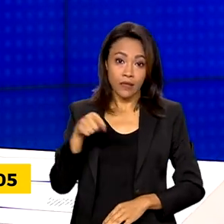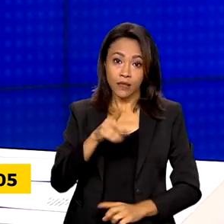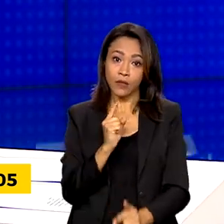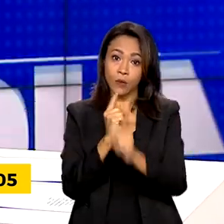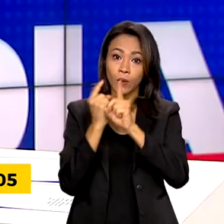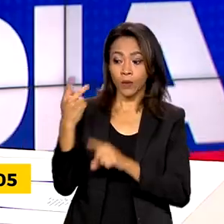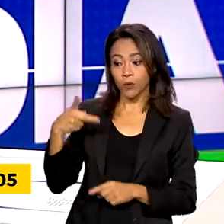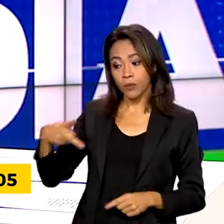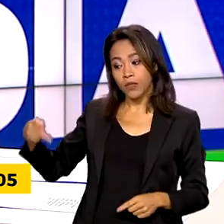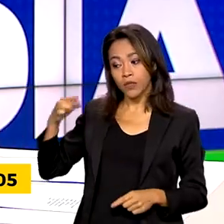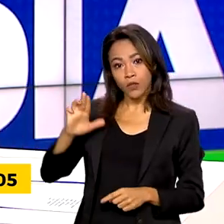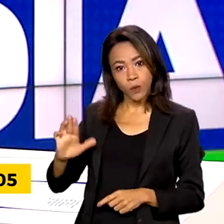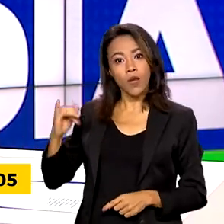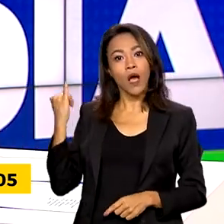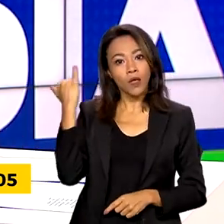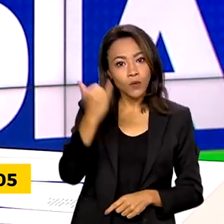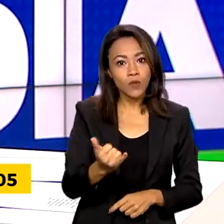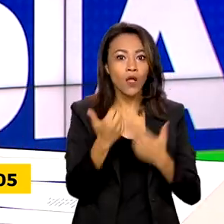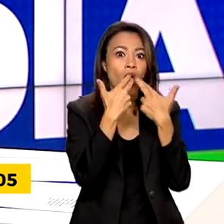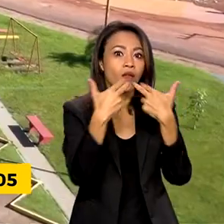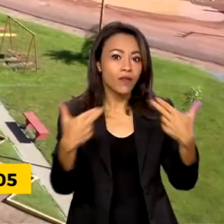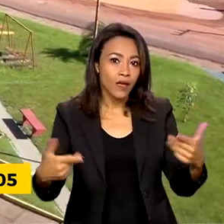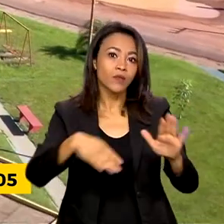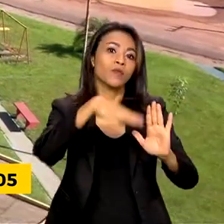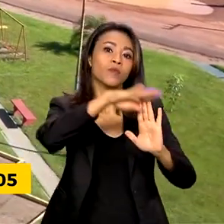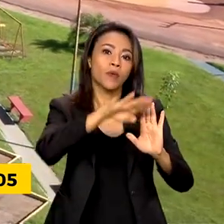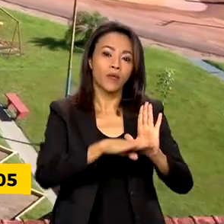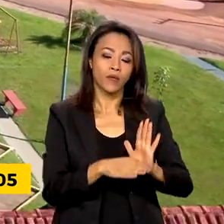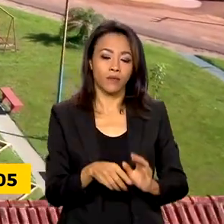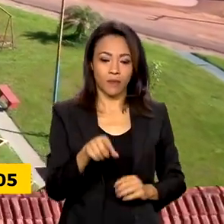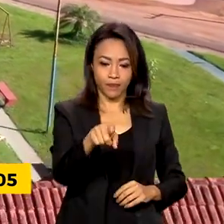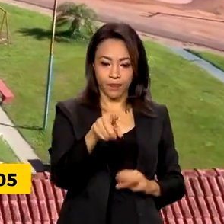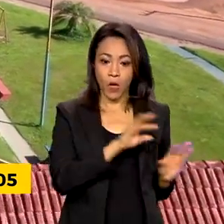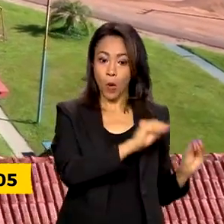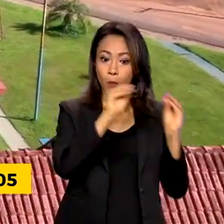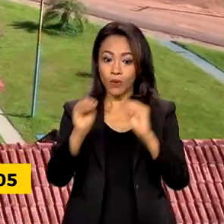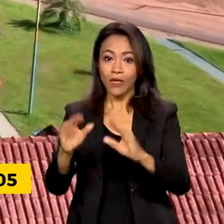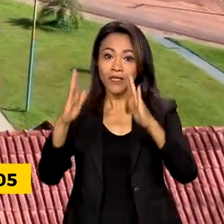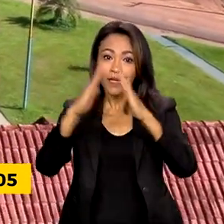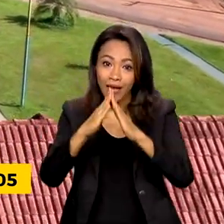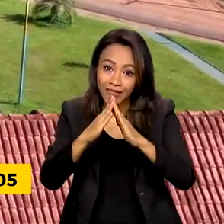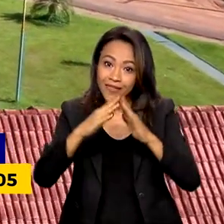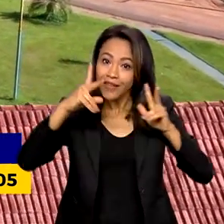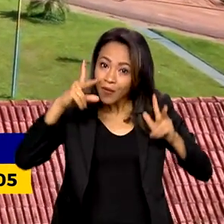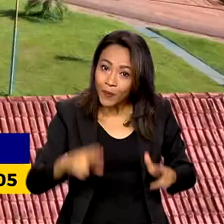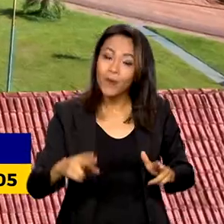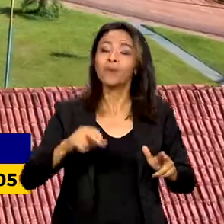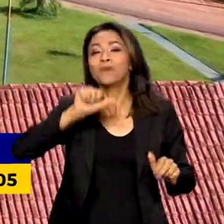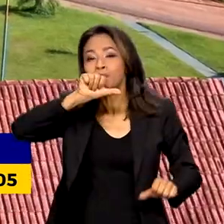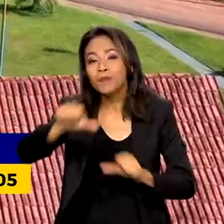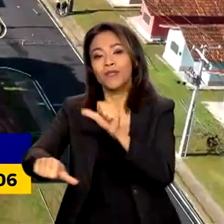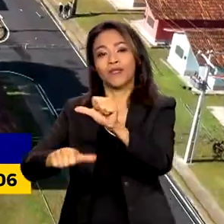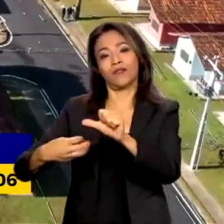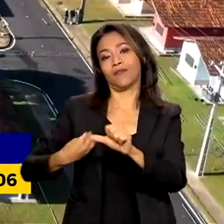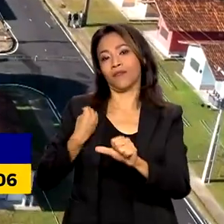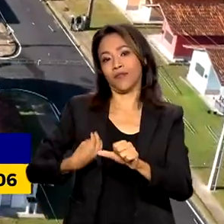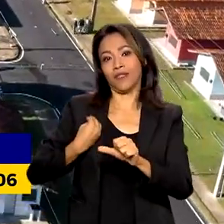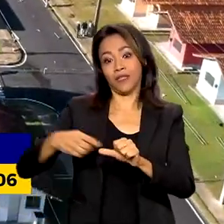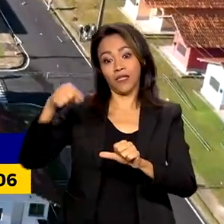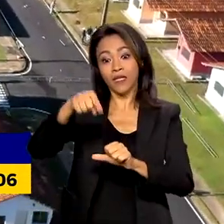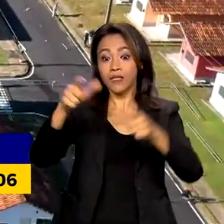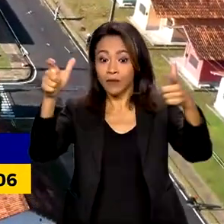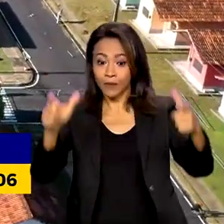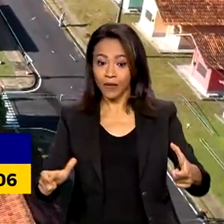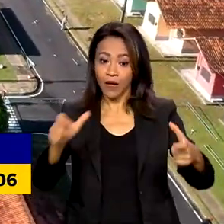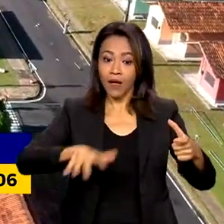novidades para o Minha Casa Minha Vida. Mudar de casa é mudar de vida. O residencial é um novo começo para